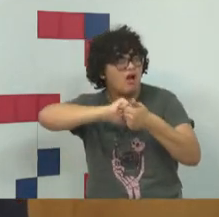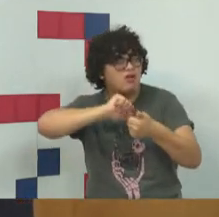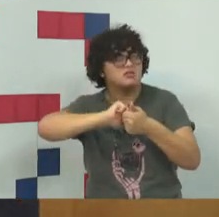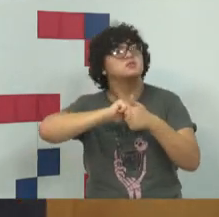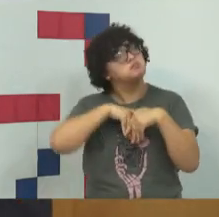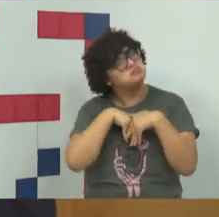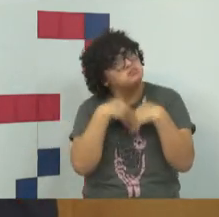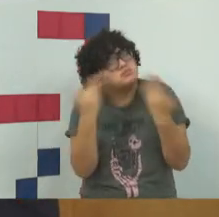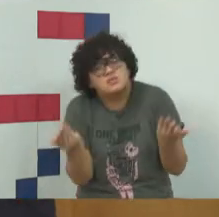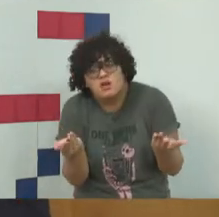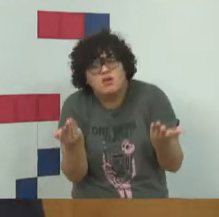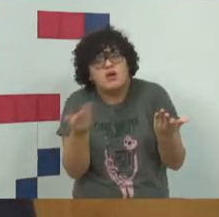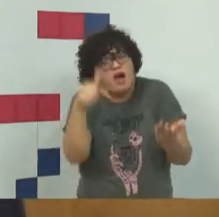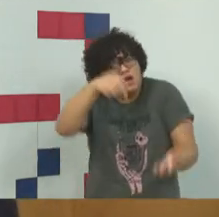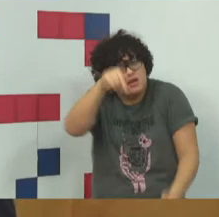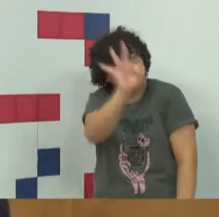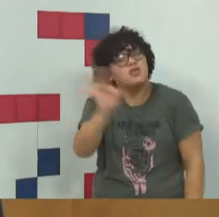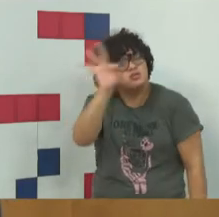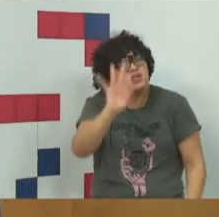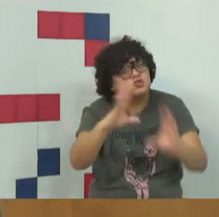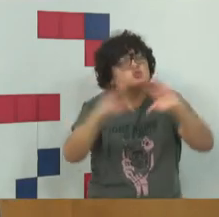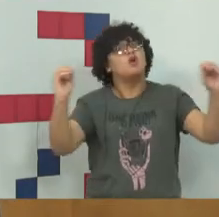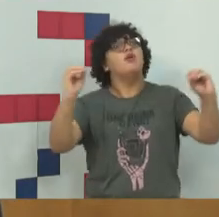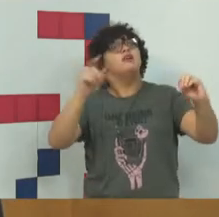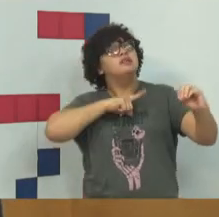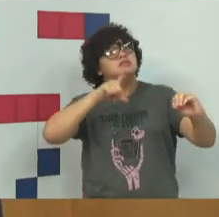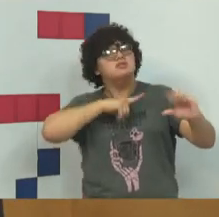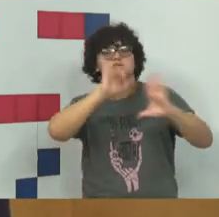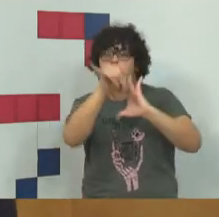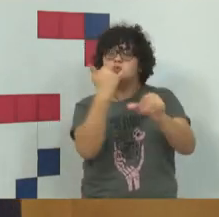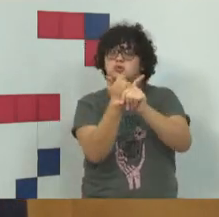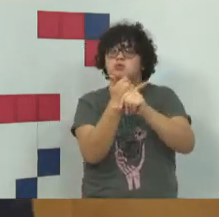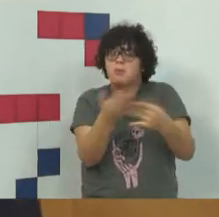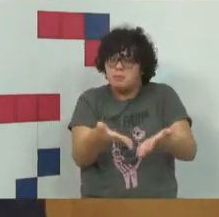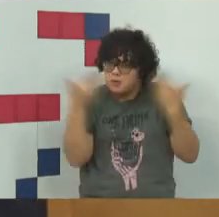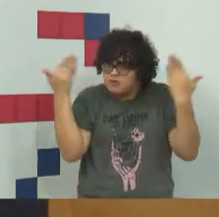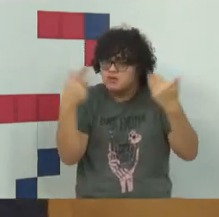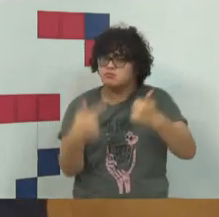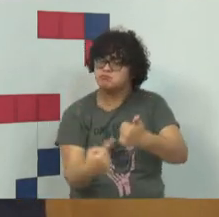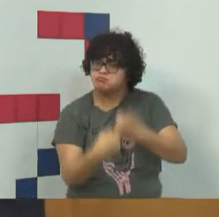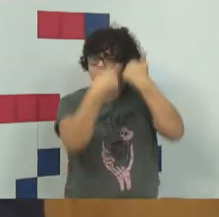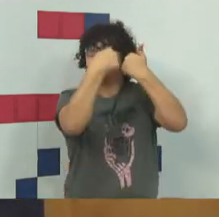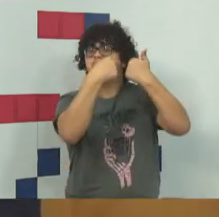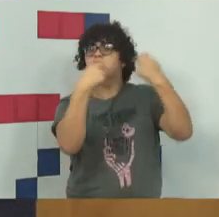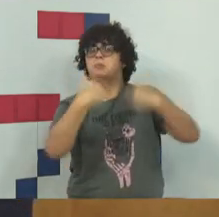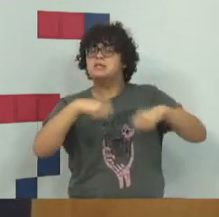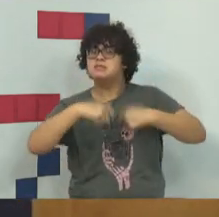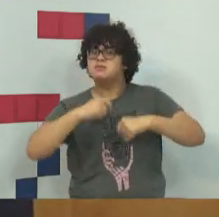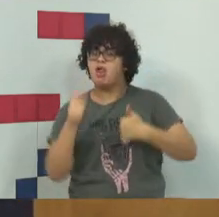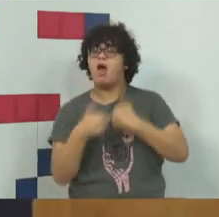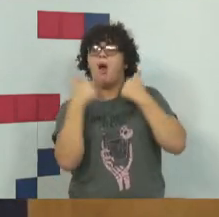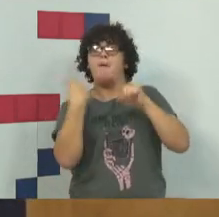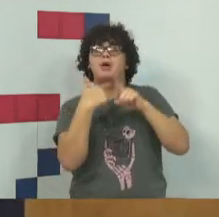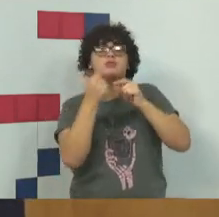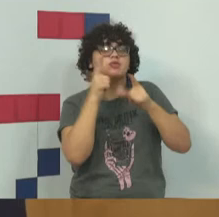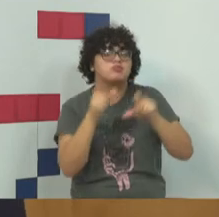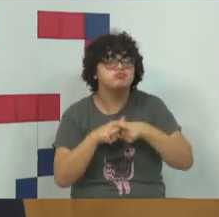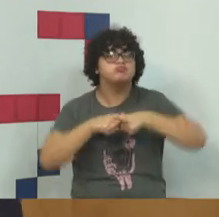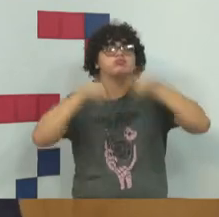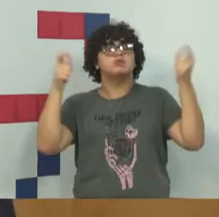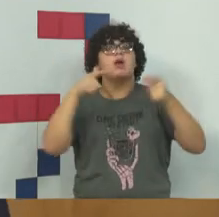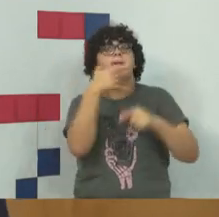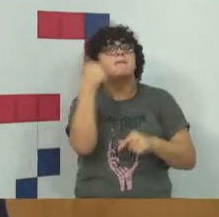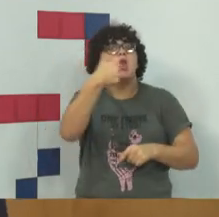então você tem que curtir, você tem que clicar, você tem que compartilhar aquilo que tem qualidade, aquilo que vai realmente engrandecer a sua carreira, a sua